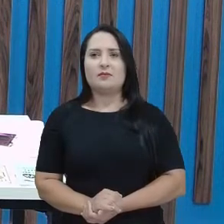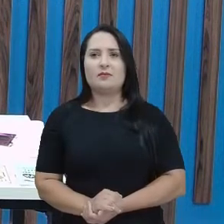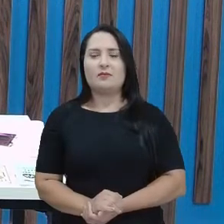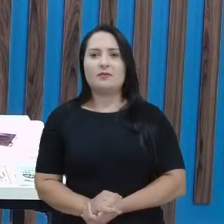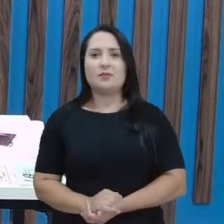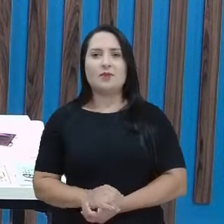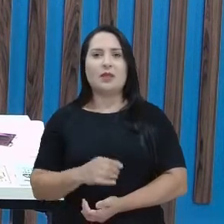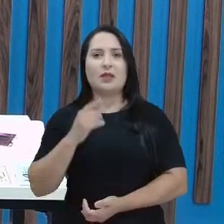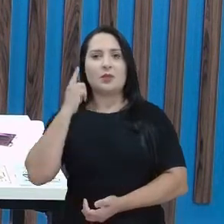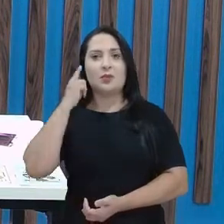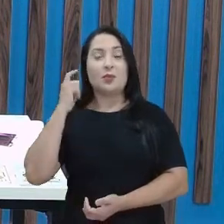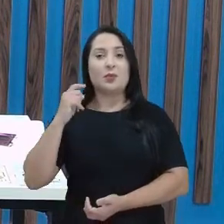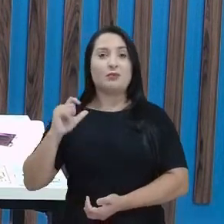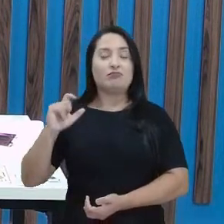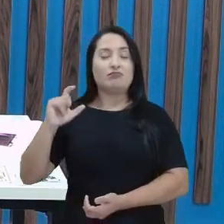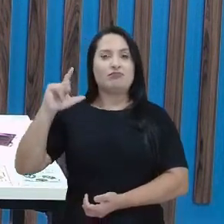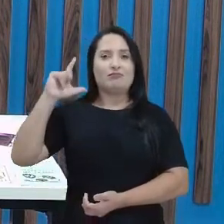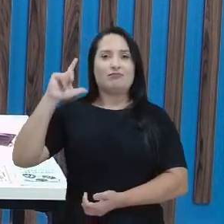Aumenta o som.